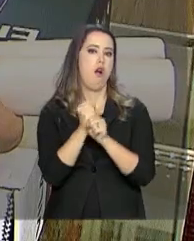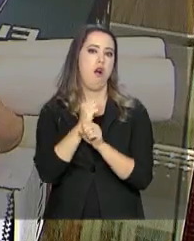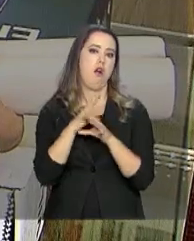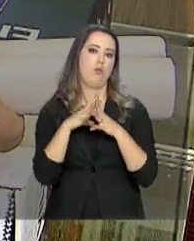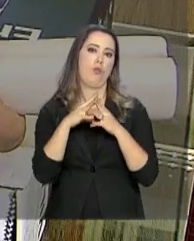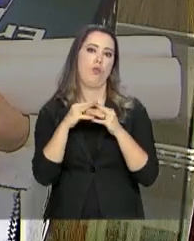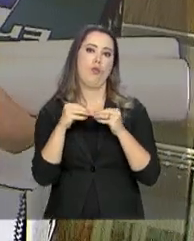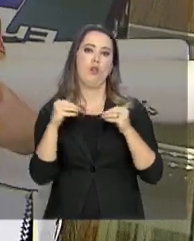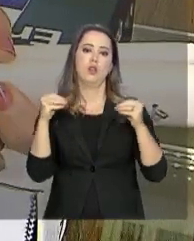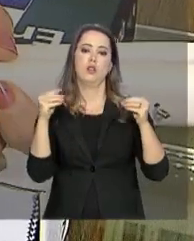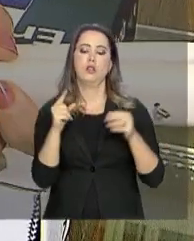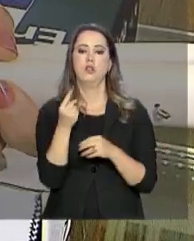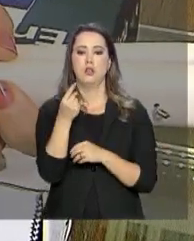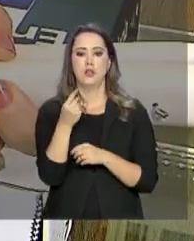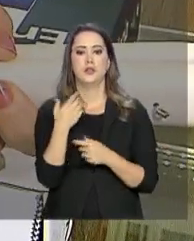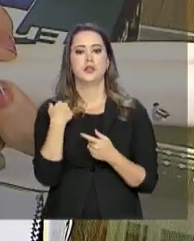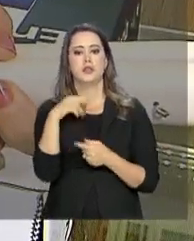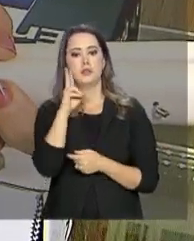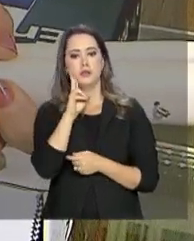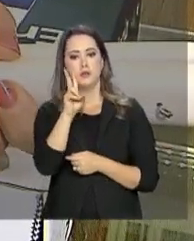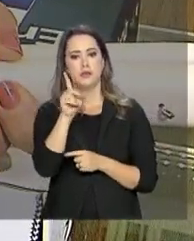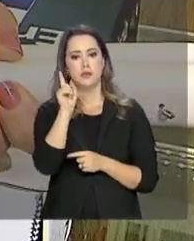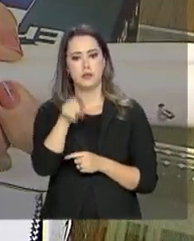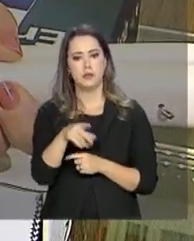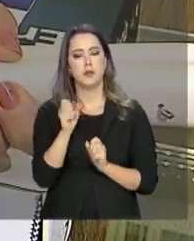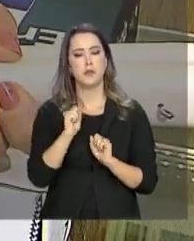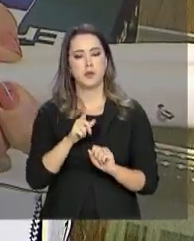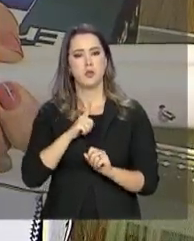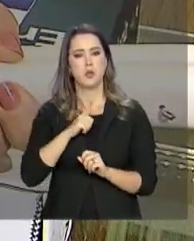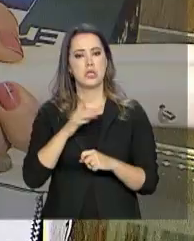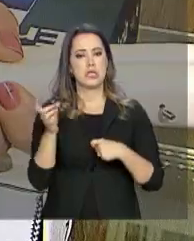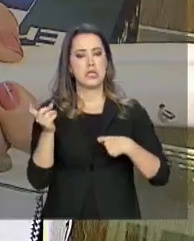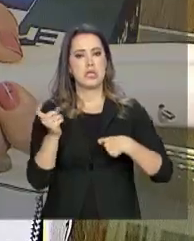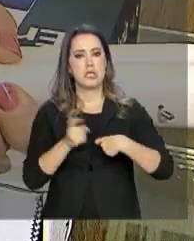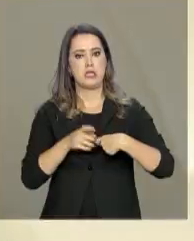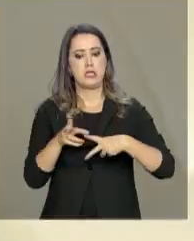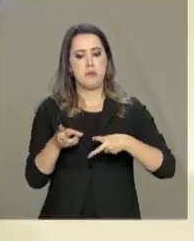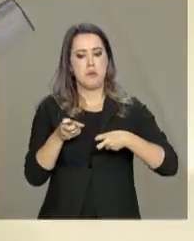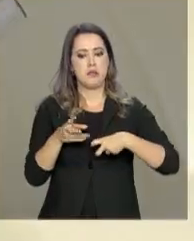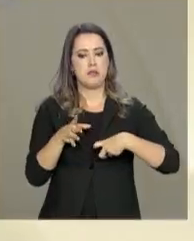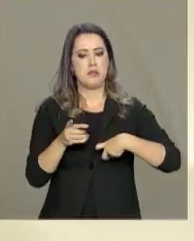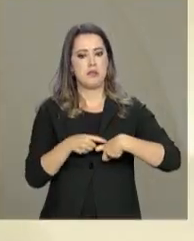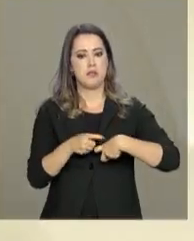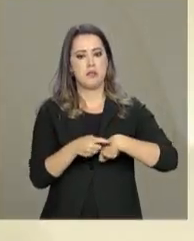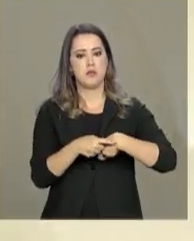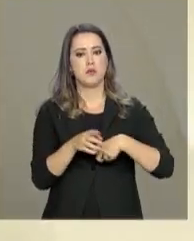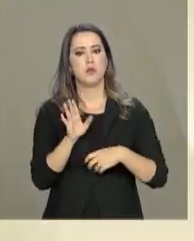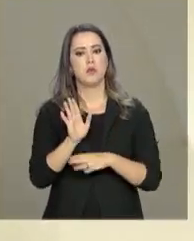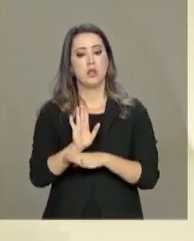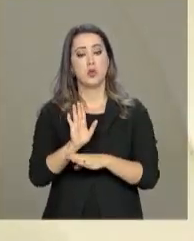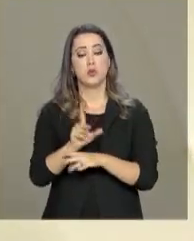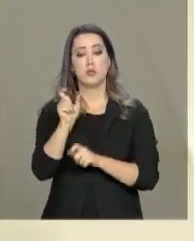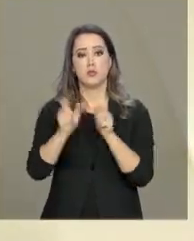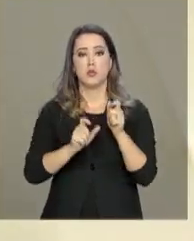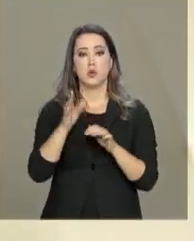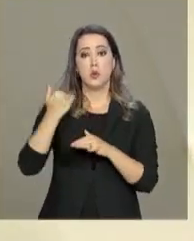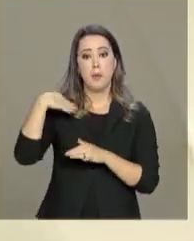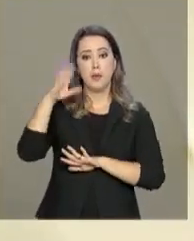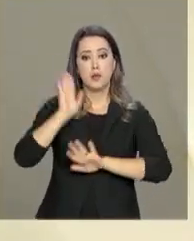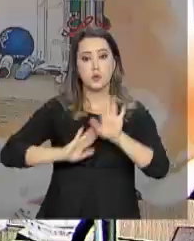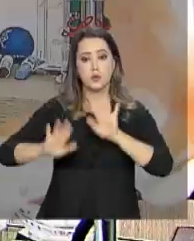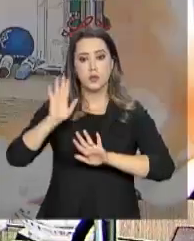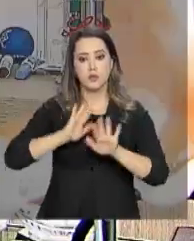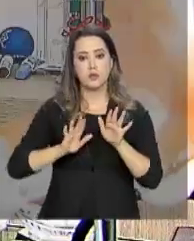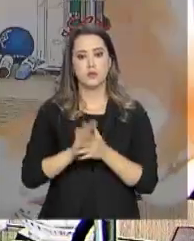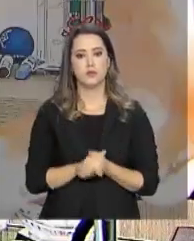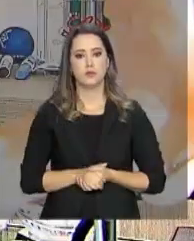Este exame simples confirma se o paciente ainda tem sensibilidade nos pés, o que ajuda as pessoas a tomarem mais cuidado.